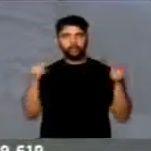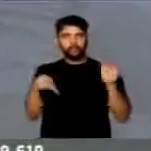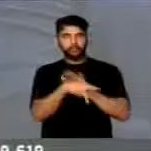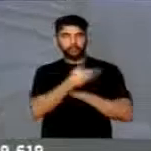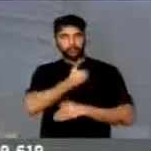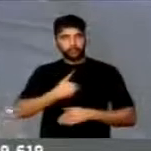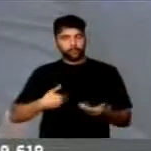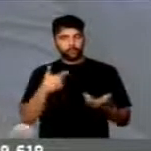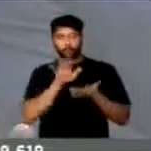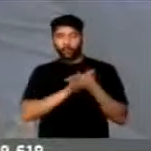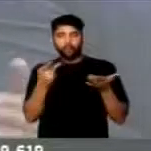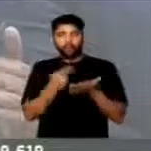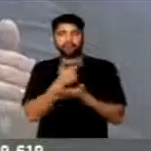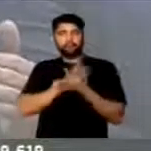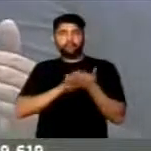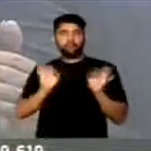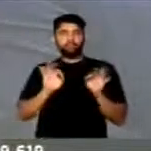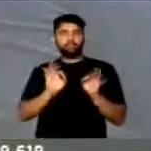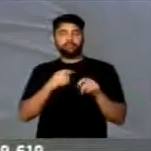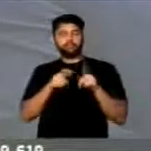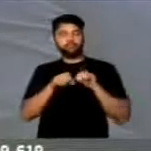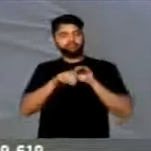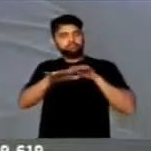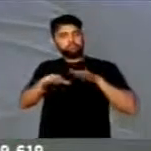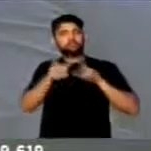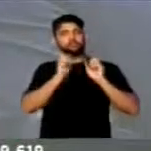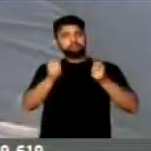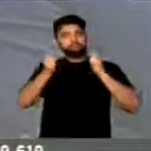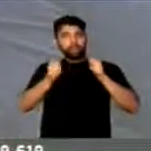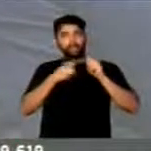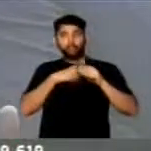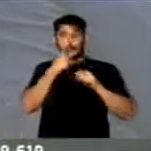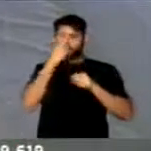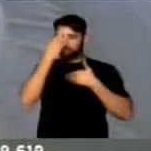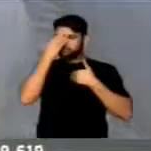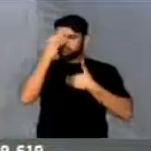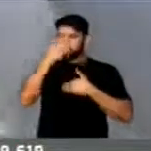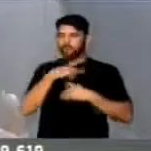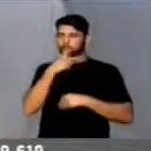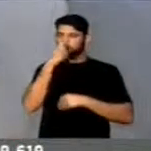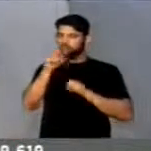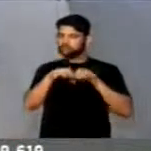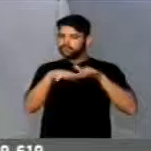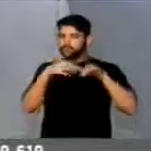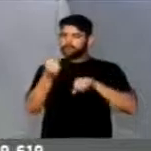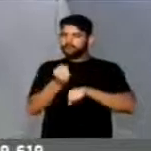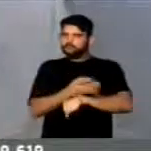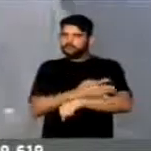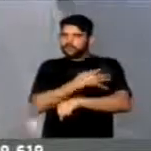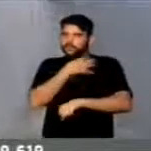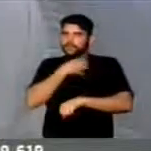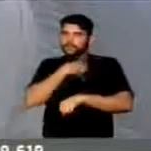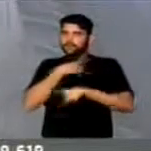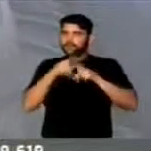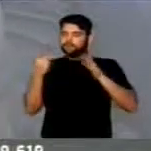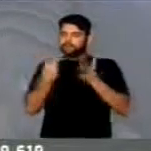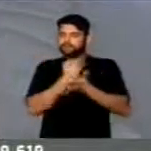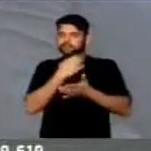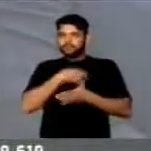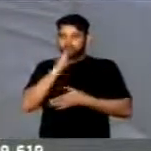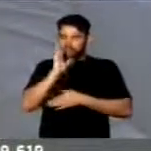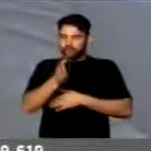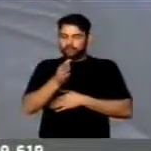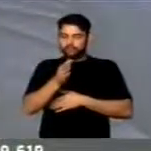público. Então eu quero agradecer, porque eu acho que o plenário já se sensibilizou com essa situação.